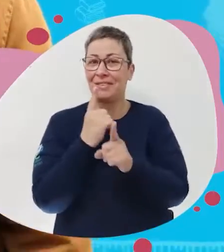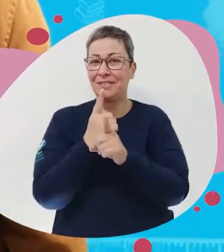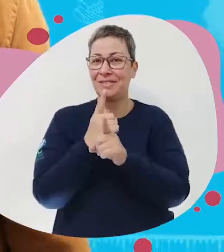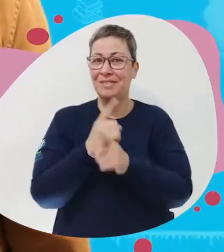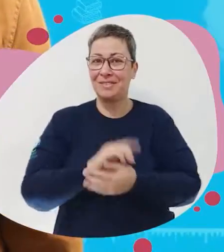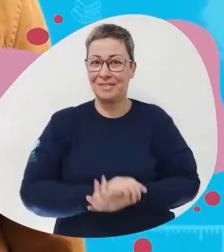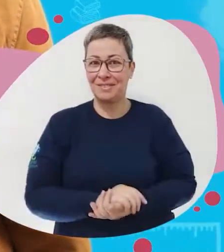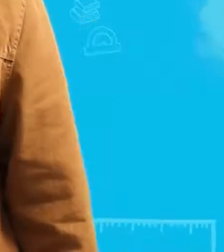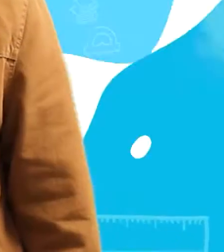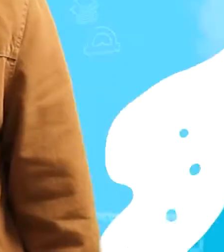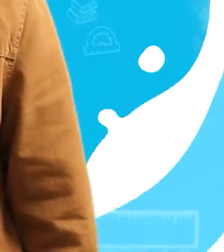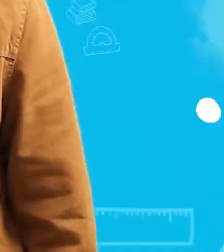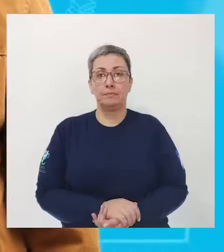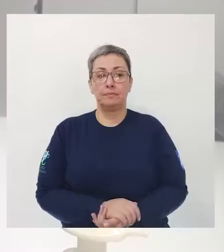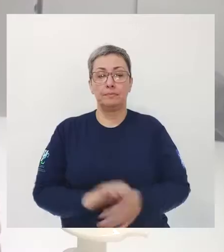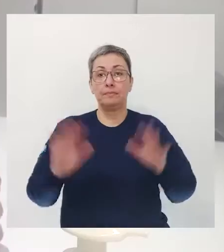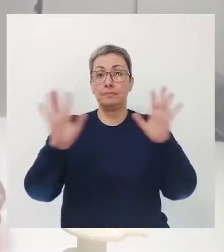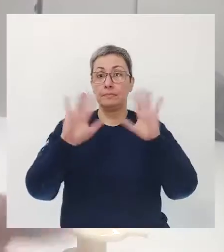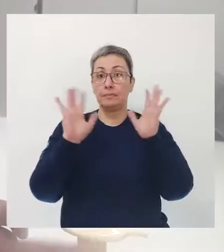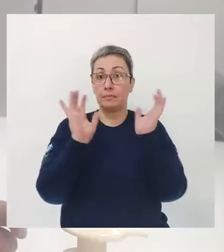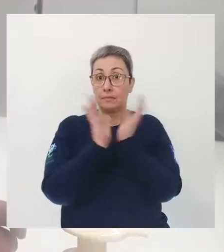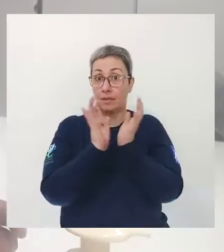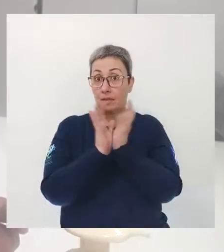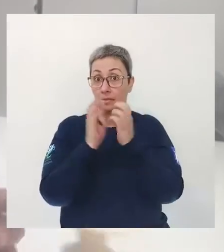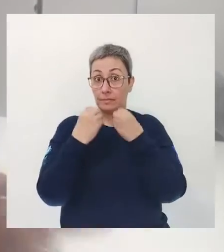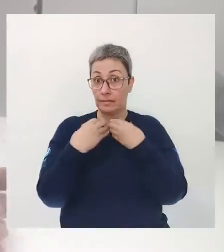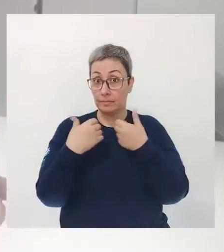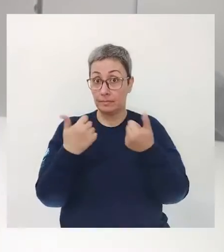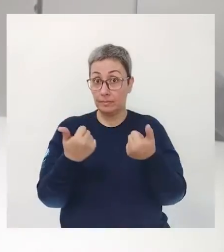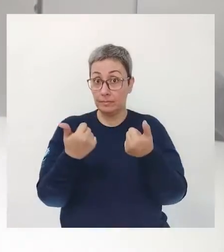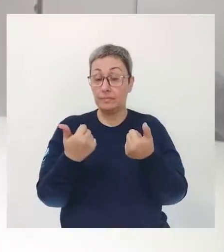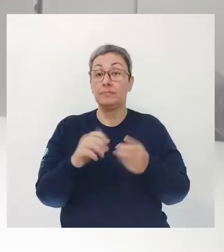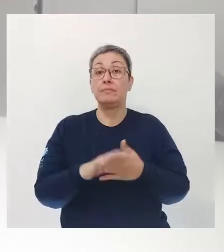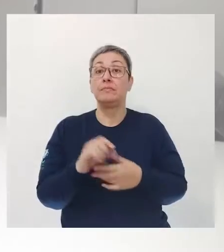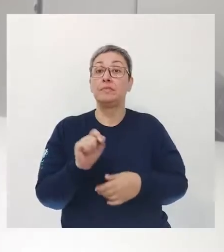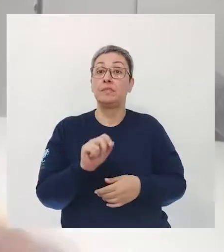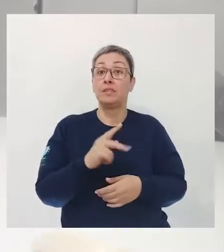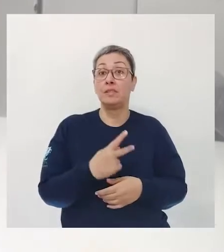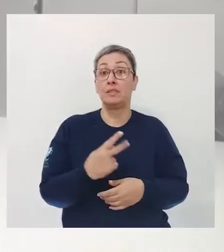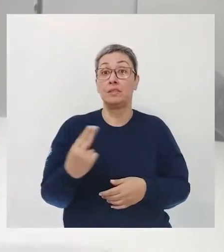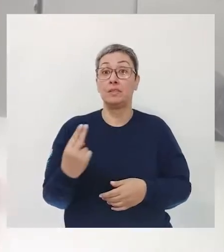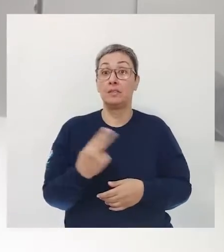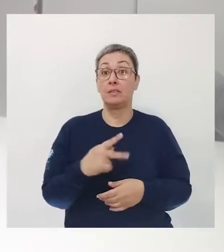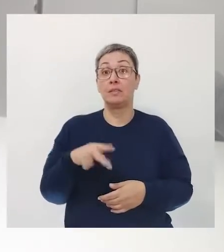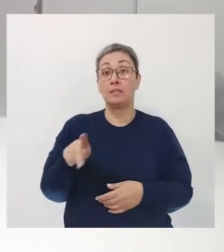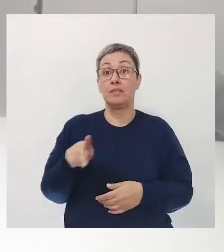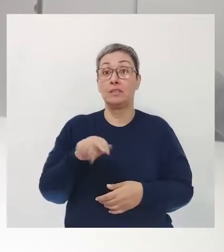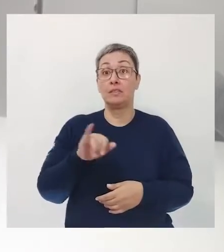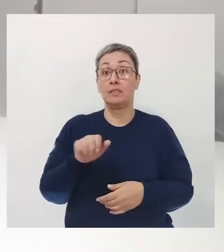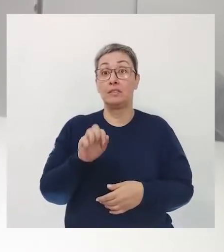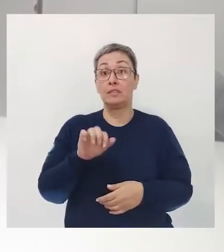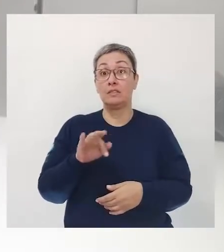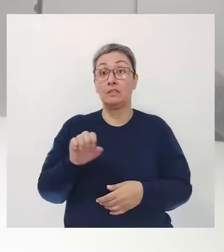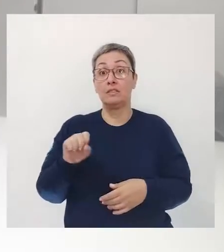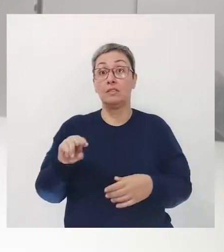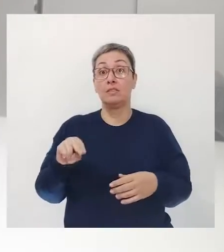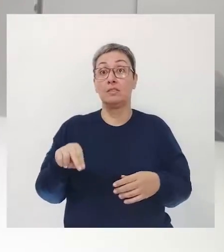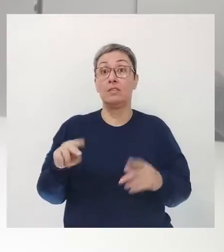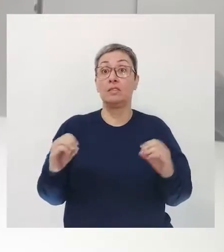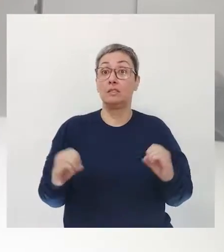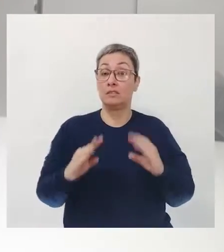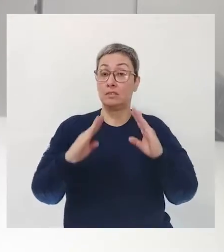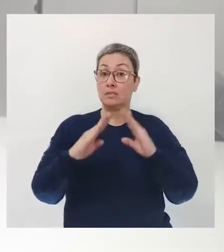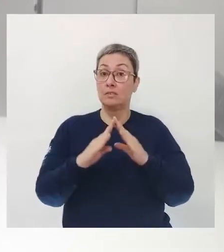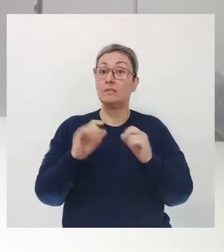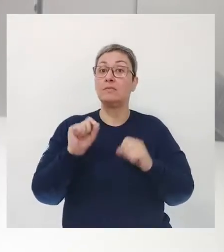A gente se vê! Olá pessoal, tudo bem com vocês? Eu sou o professor Jefferson e esse é o programa